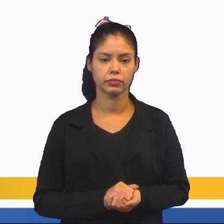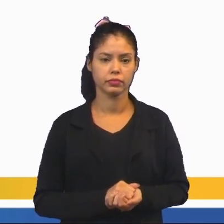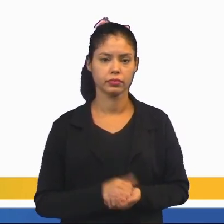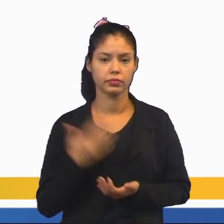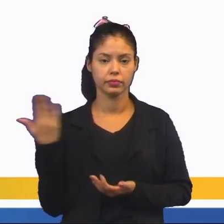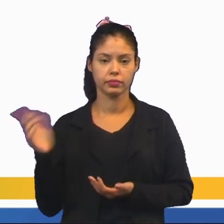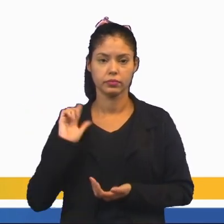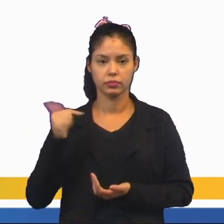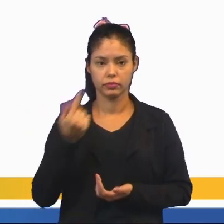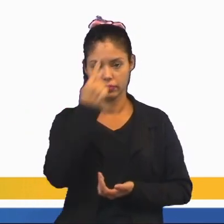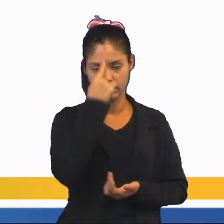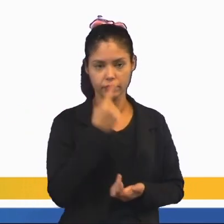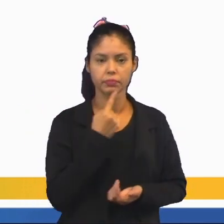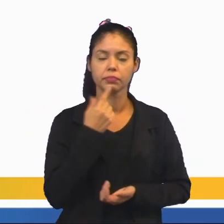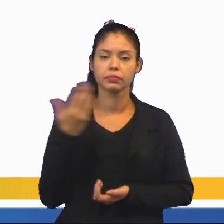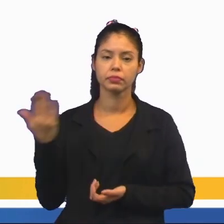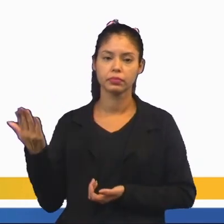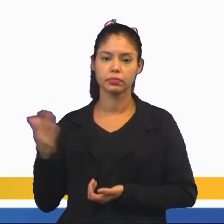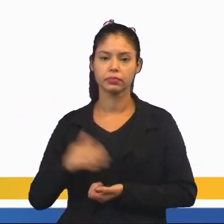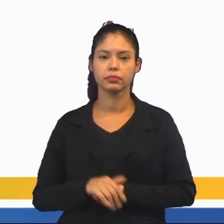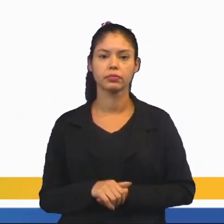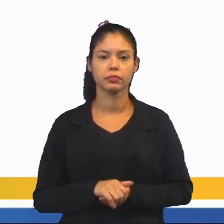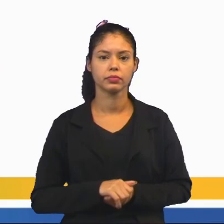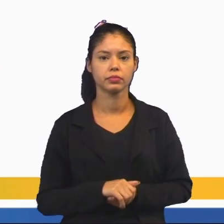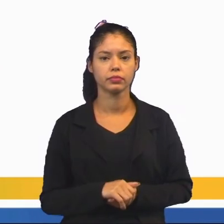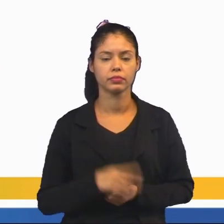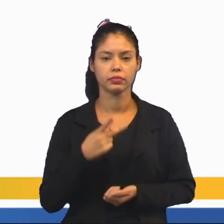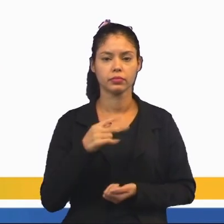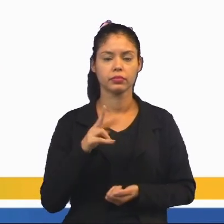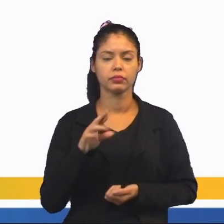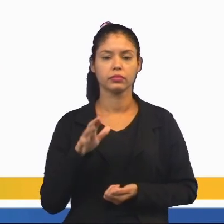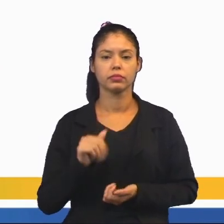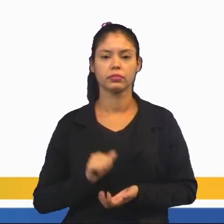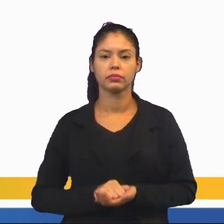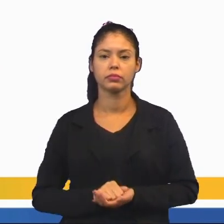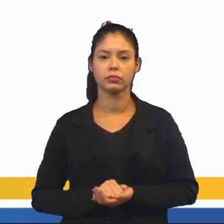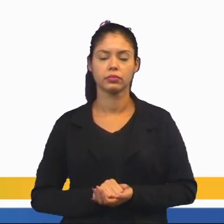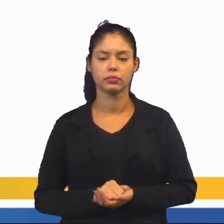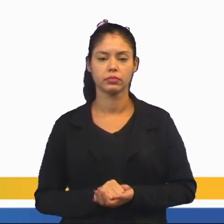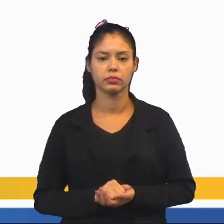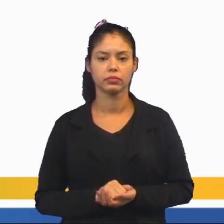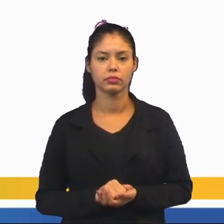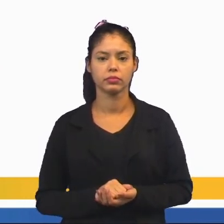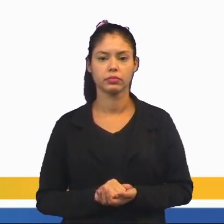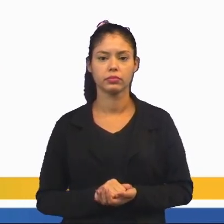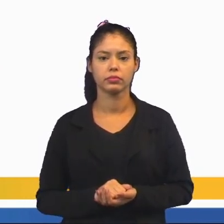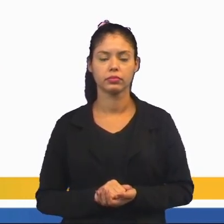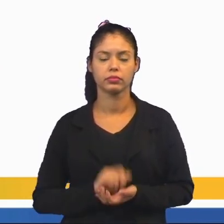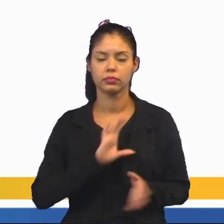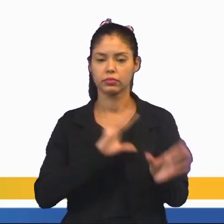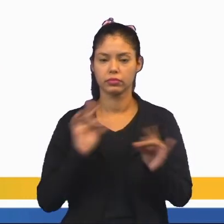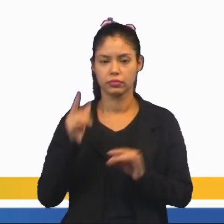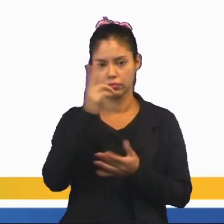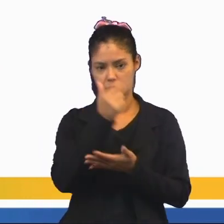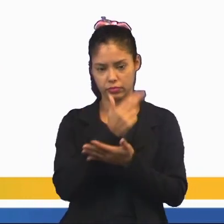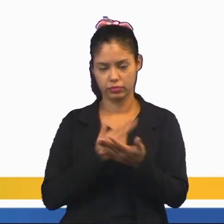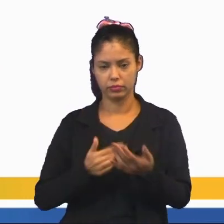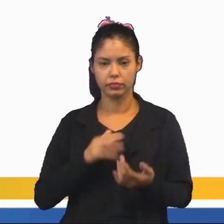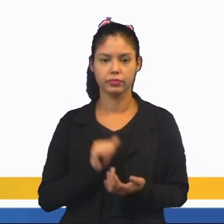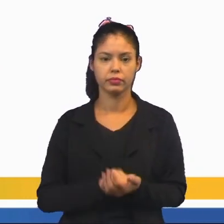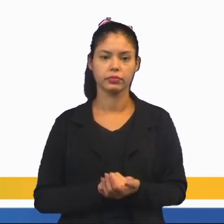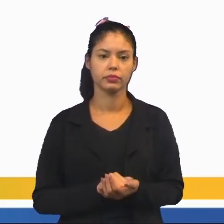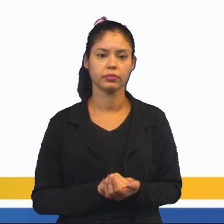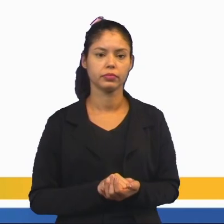E uma outra forma seria de forma pictóricas, né? Que são através de desenhos.